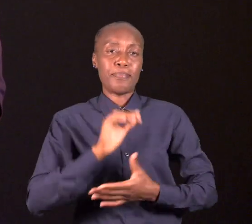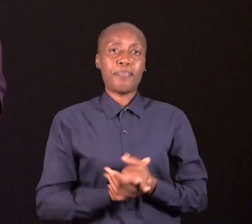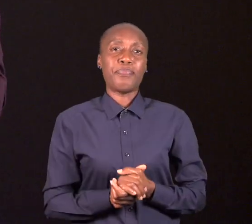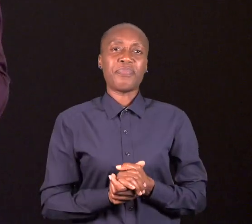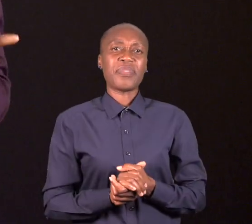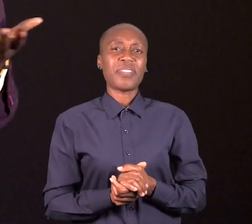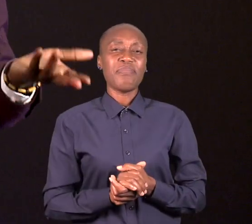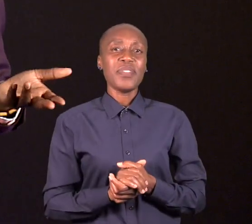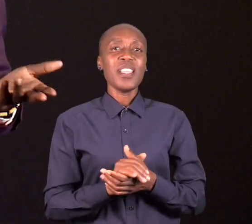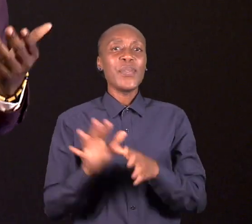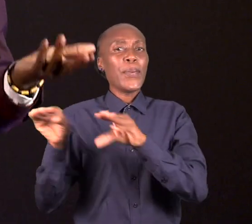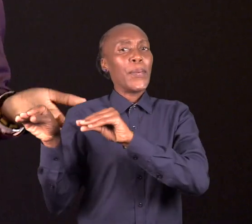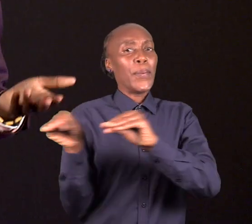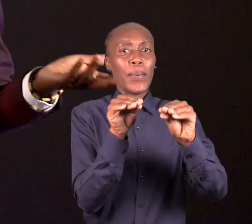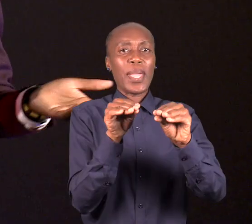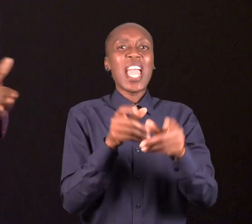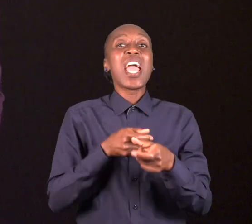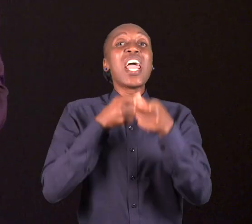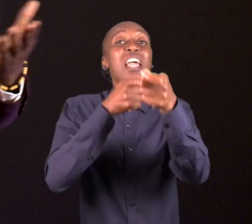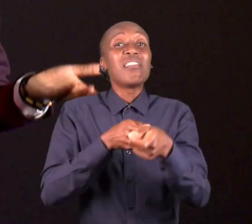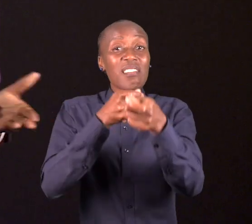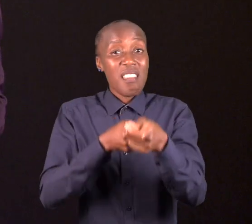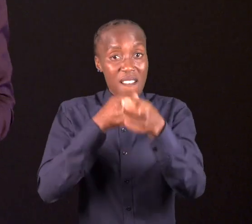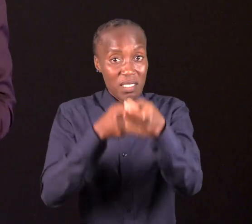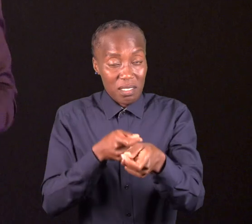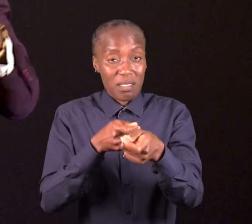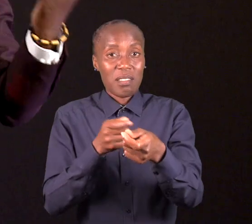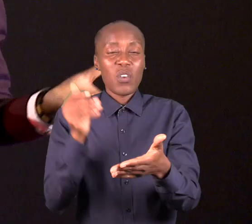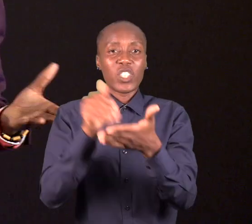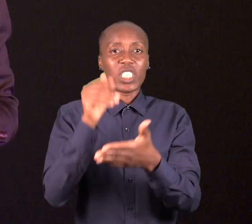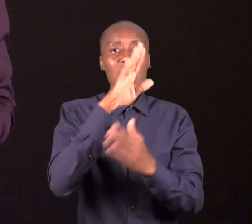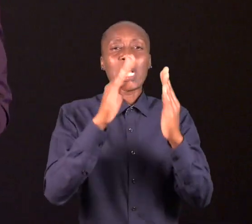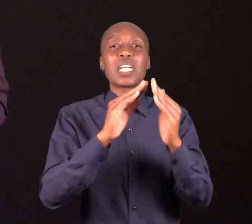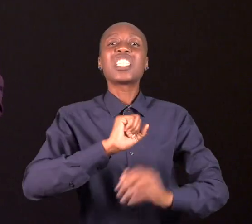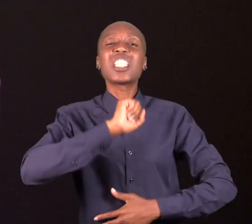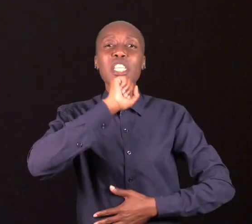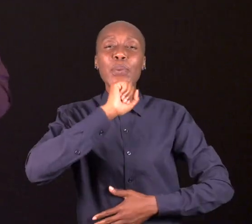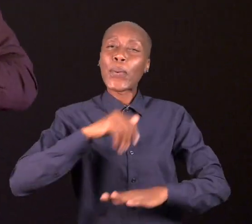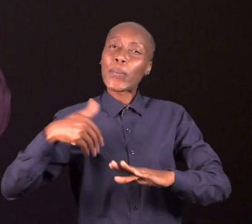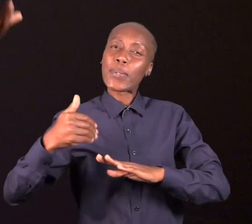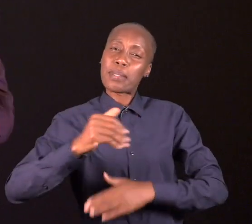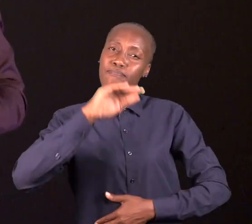para procurar saber como é que ela vivia, como é que se encontrava, o seu estado de saúde. A gente conversava